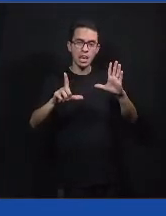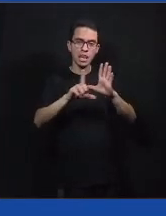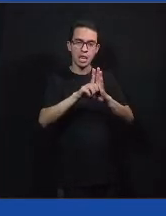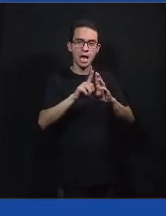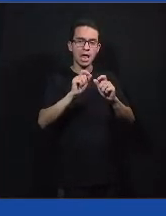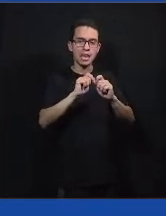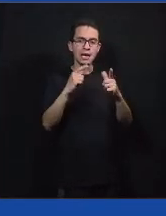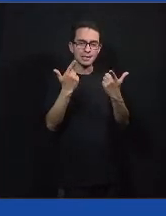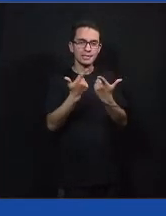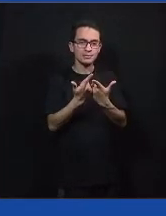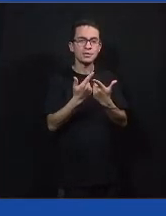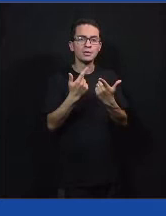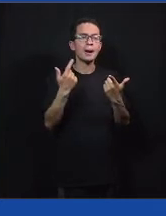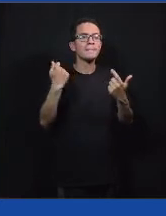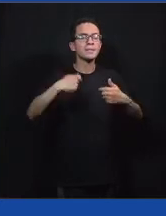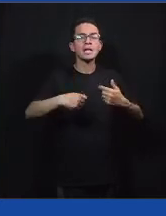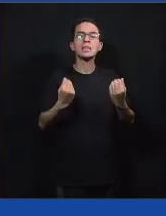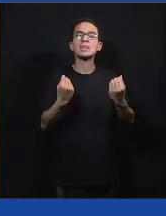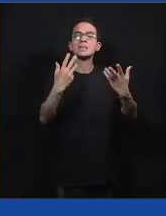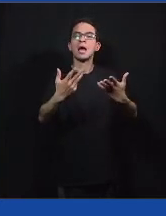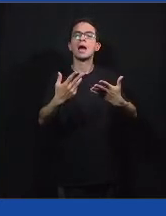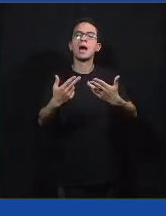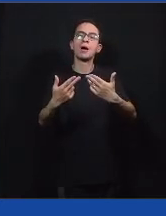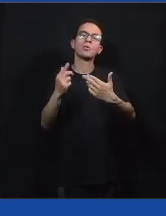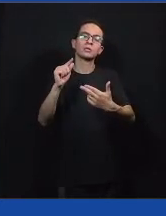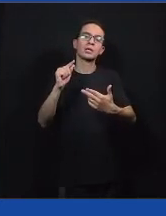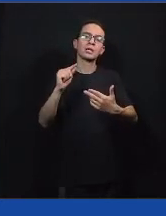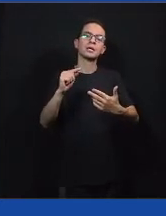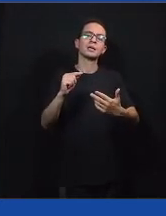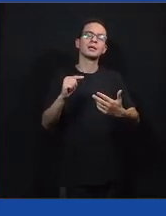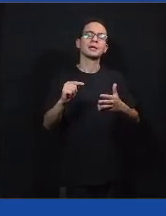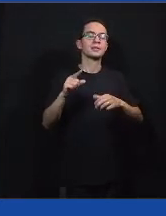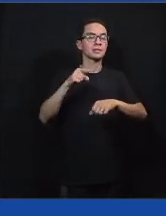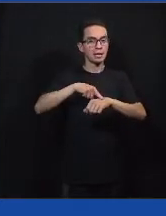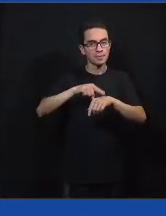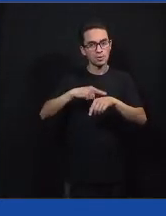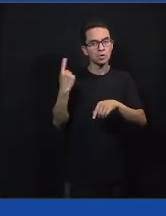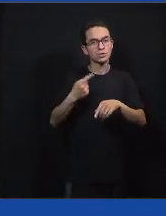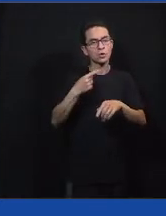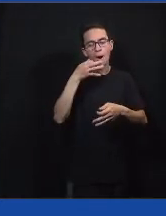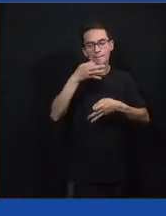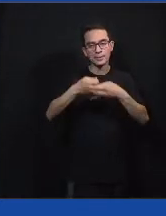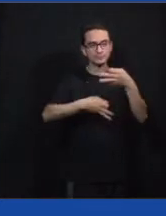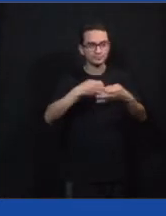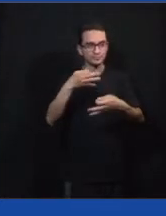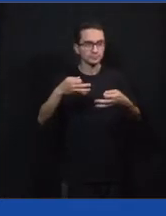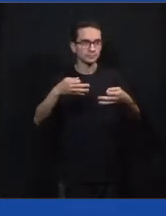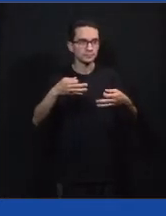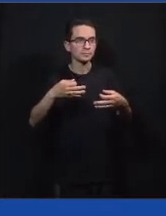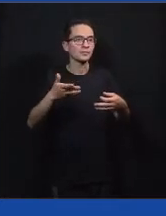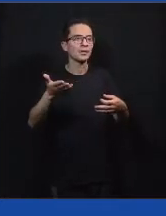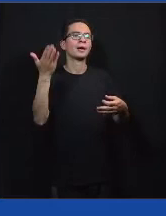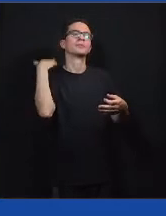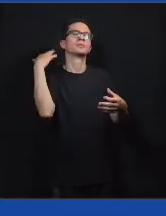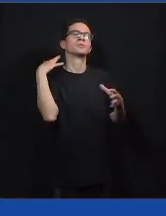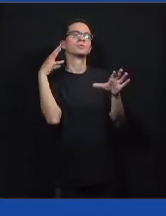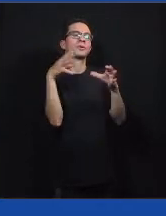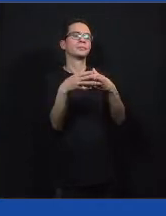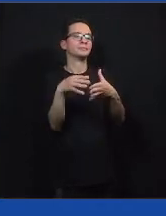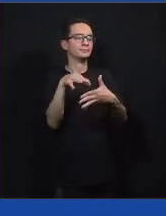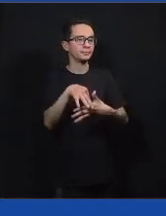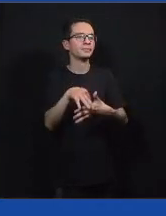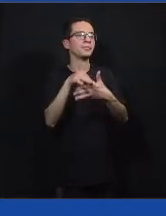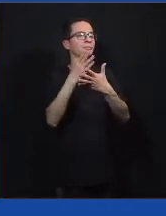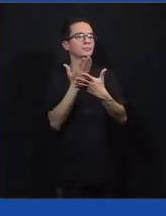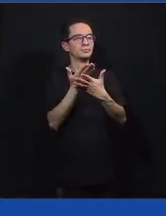grupos, nós estudamos várias coisas. E uma delas foi no grupo de liderança estudantil, que foi o Parlamento Jovem